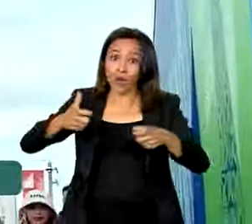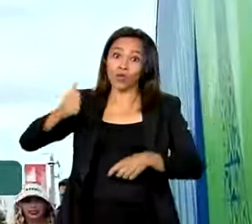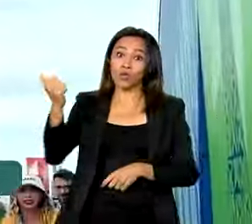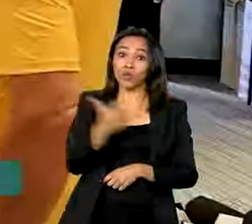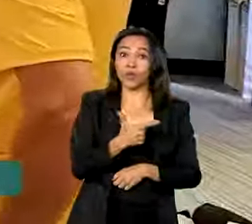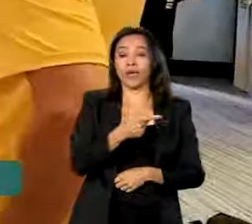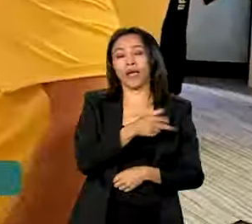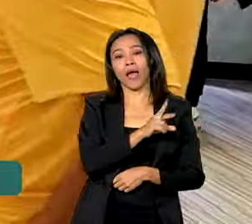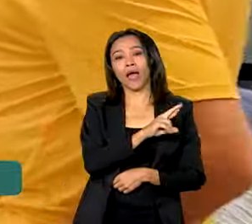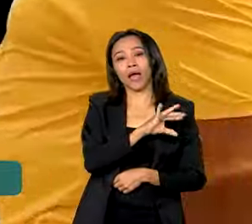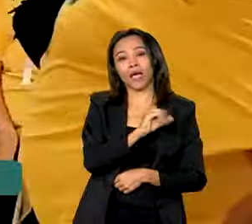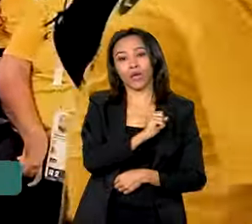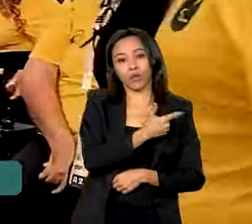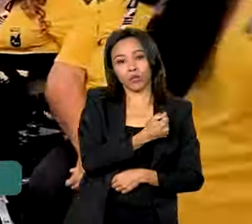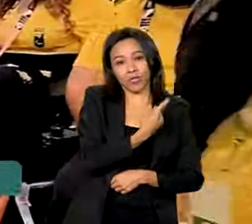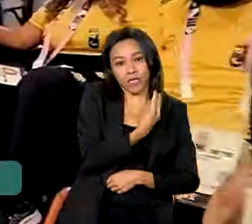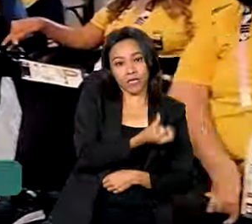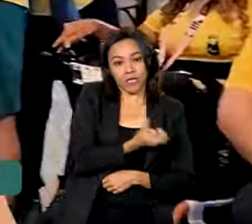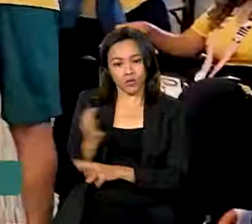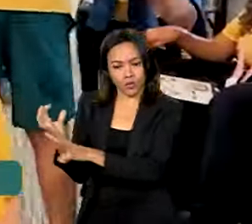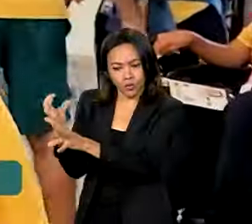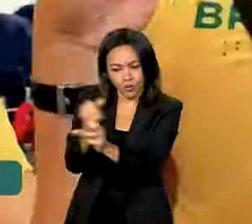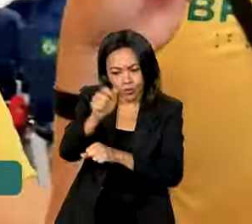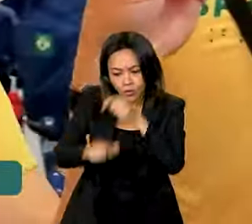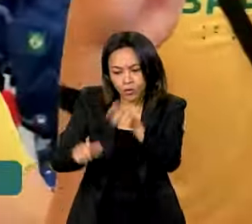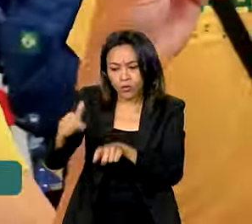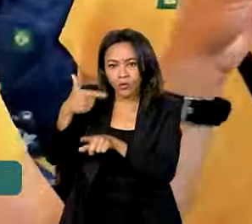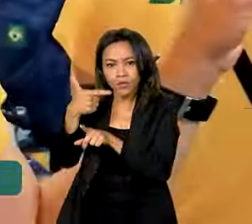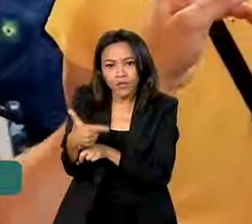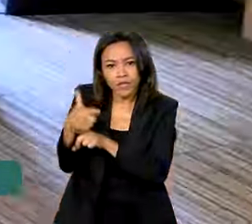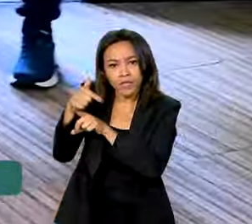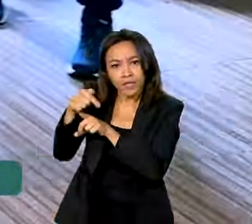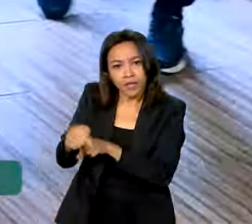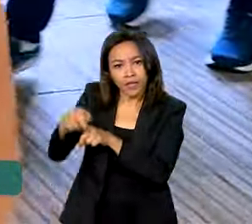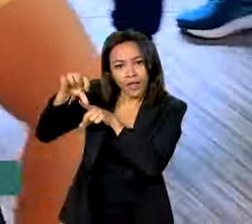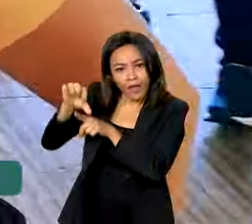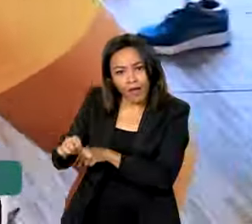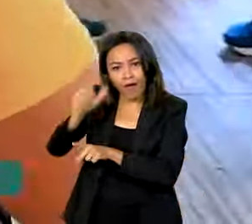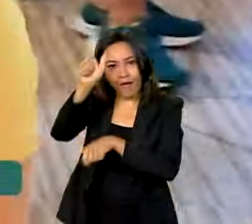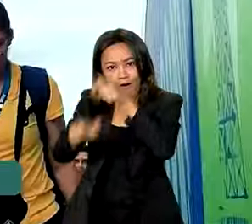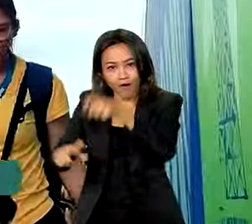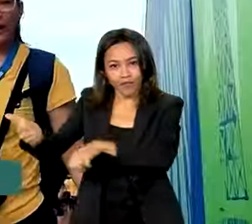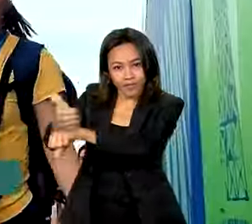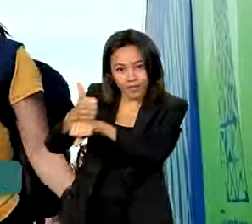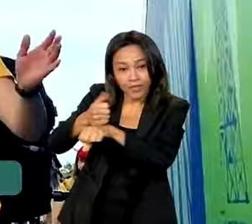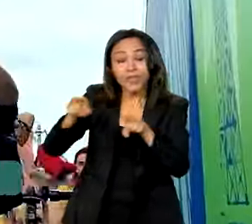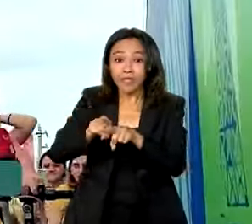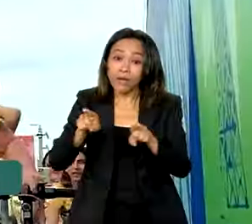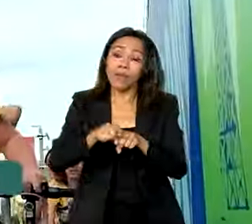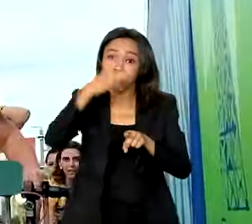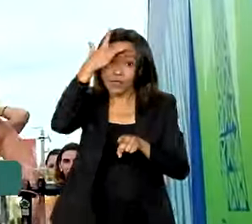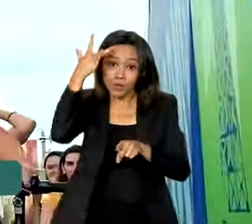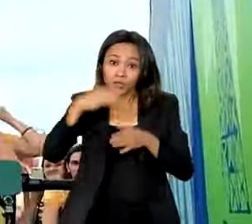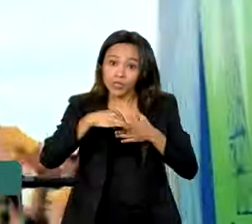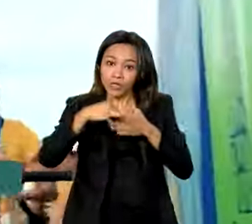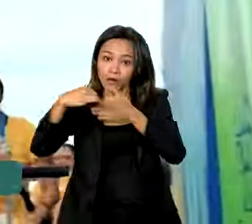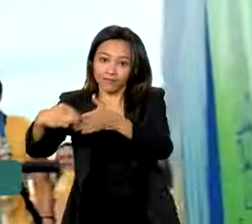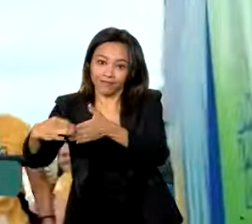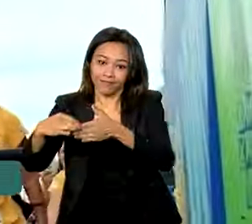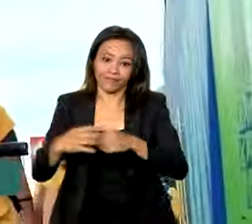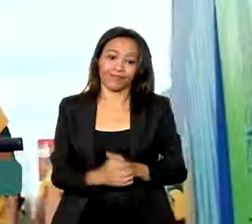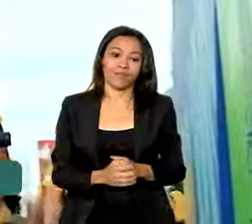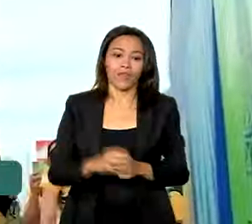2016. São 279 competidores, entre esportistas e guias. 98